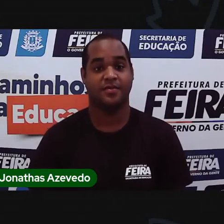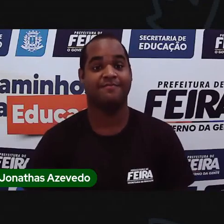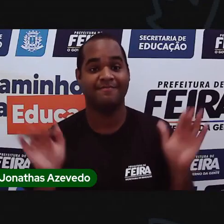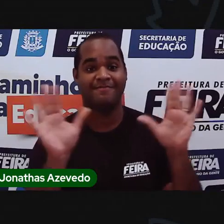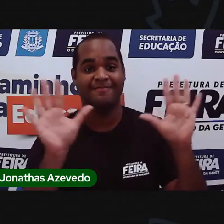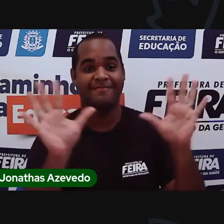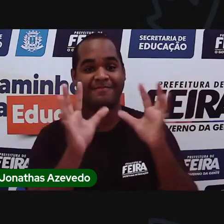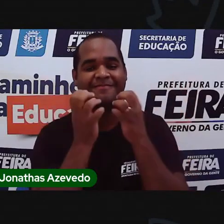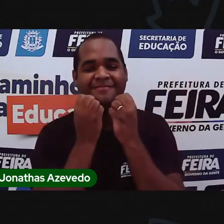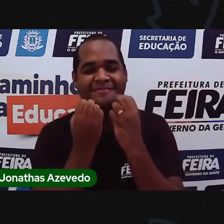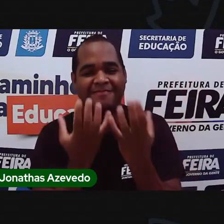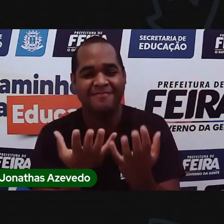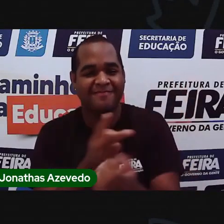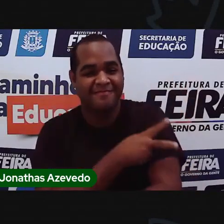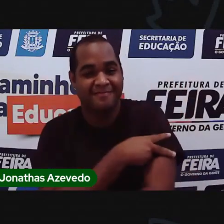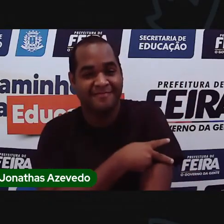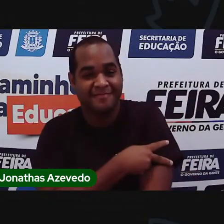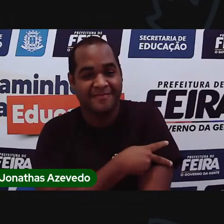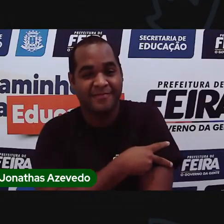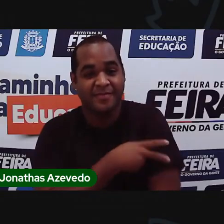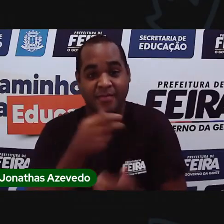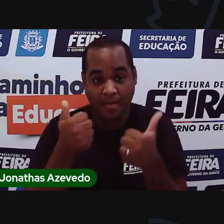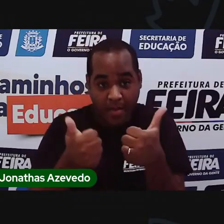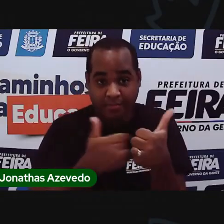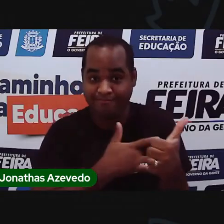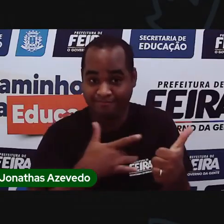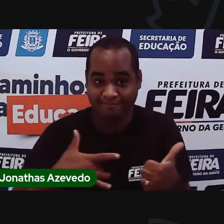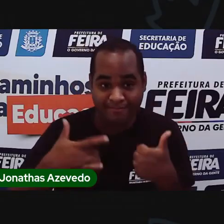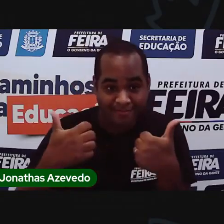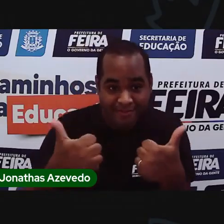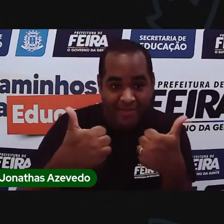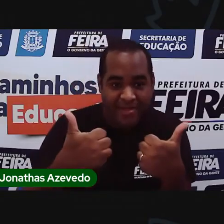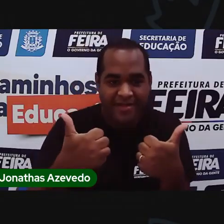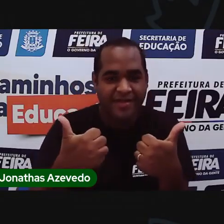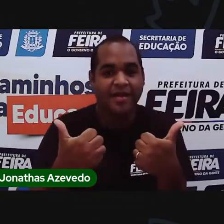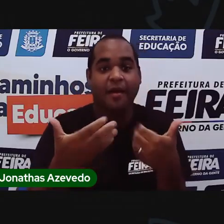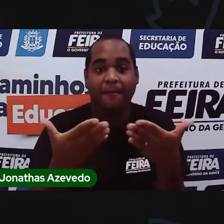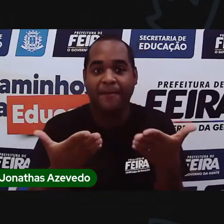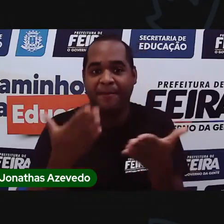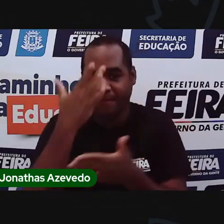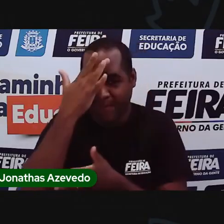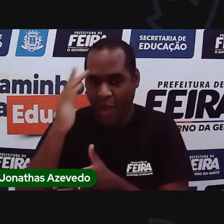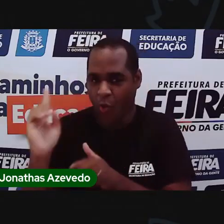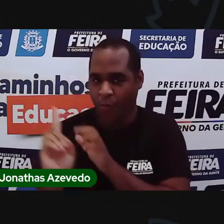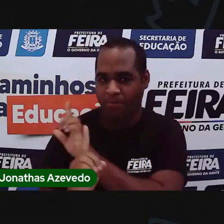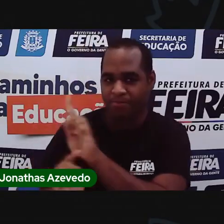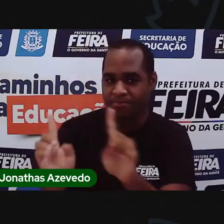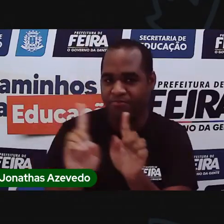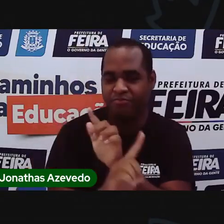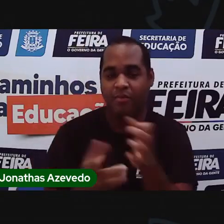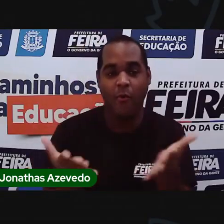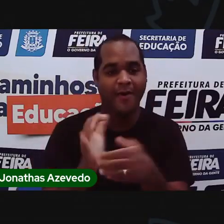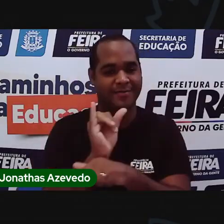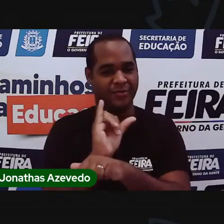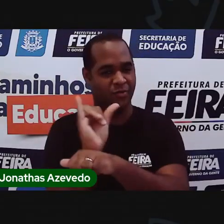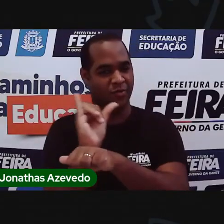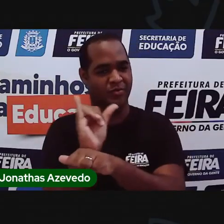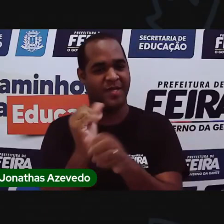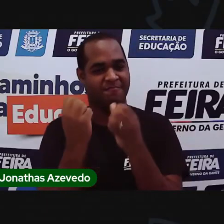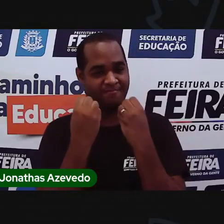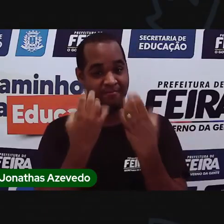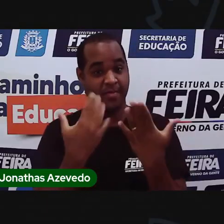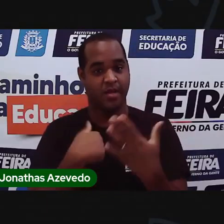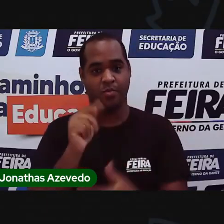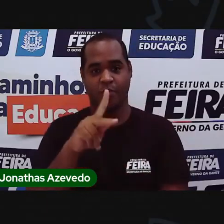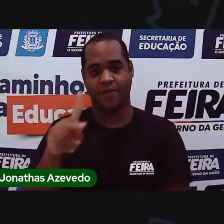Olá, segundo ano, tudo bem com vocês? Para quem está chegando hoje aqui no YouTube, eu sou